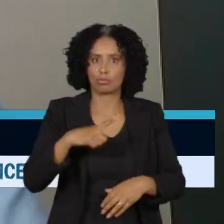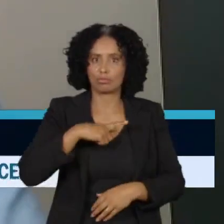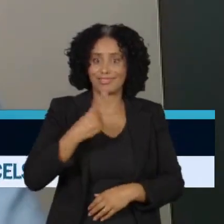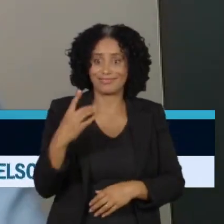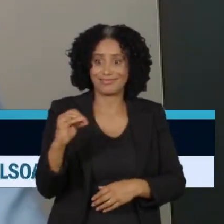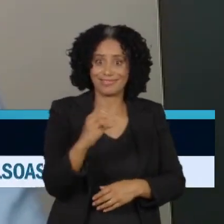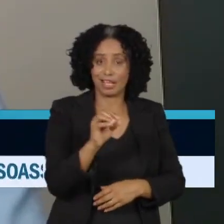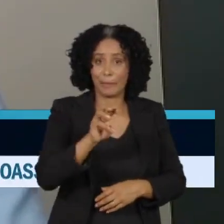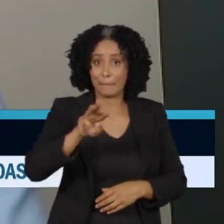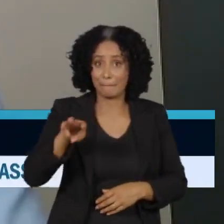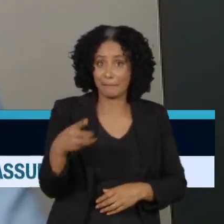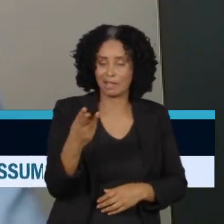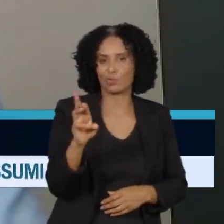R$ bilhões, dependendo do cálculo que você faz.